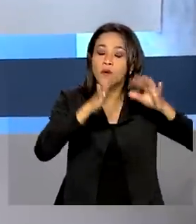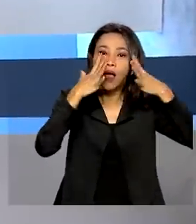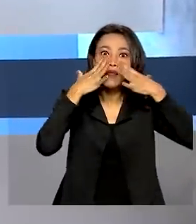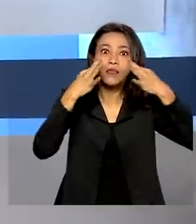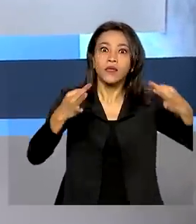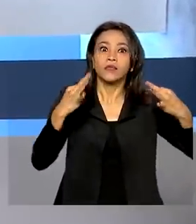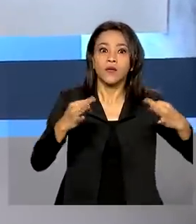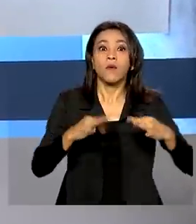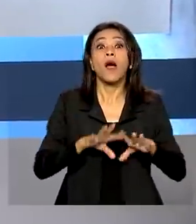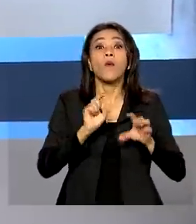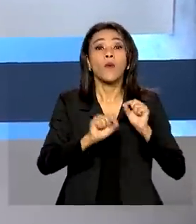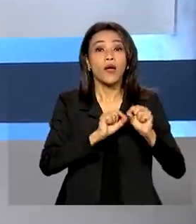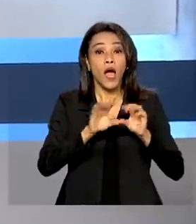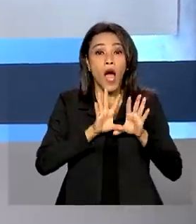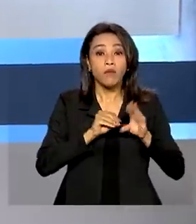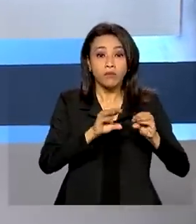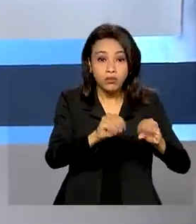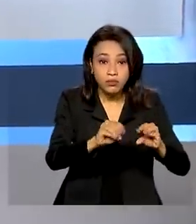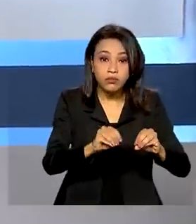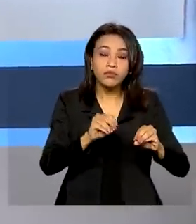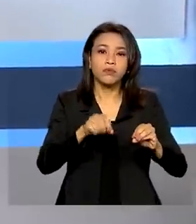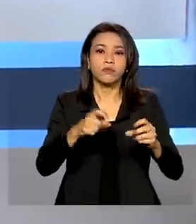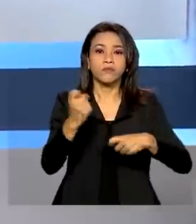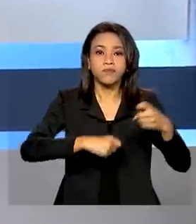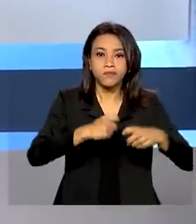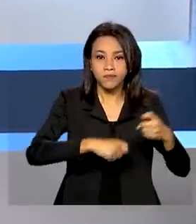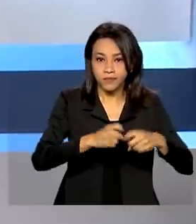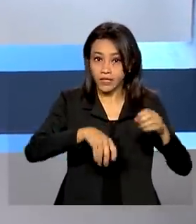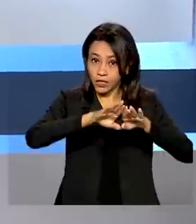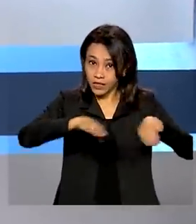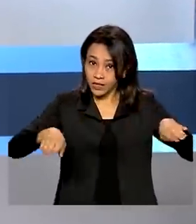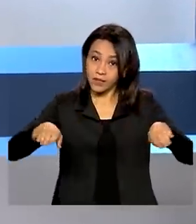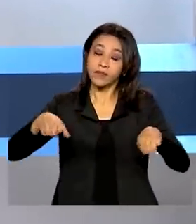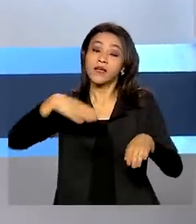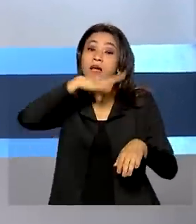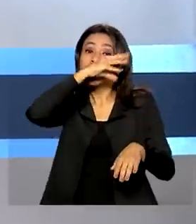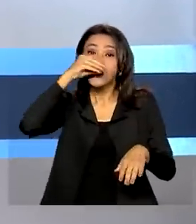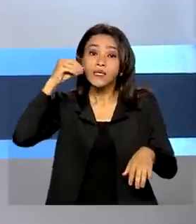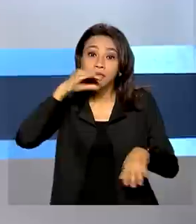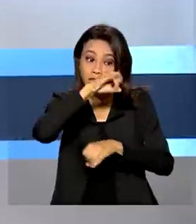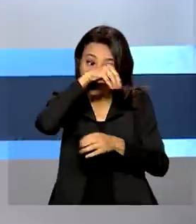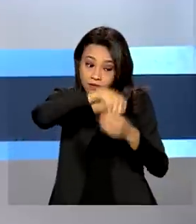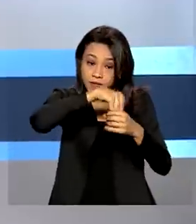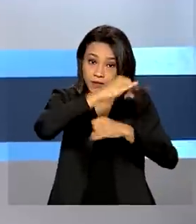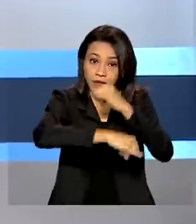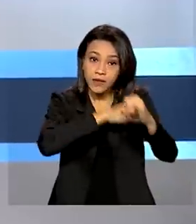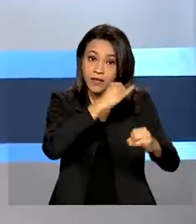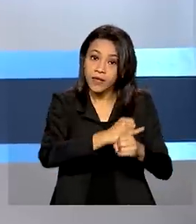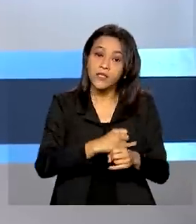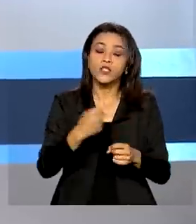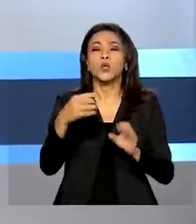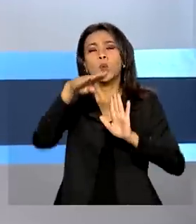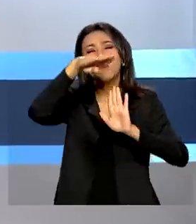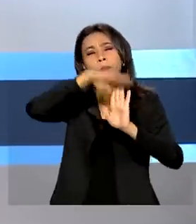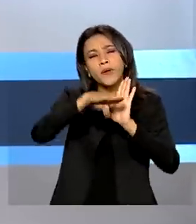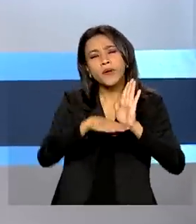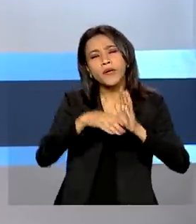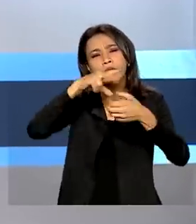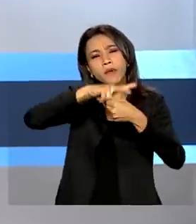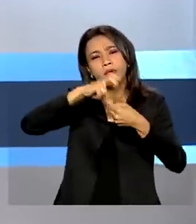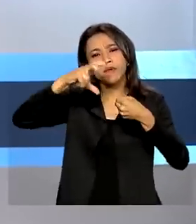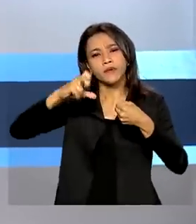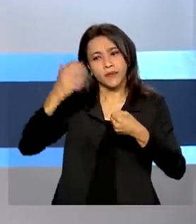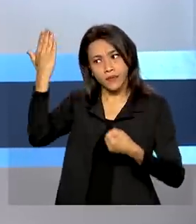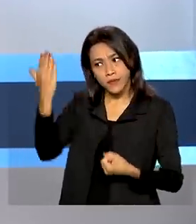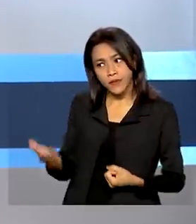ao abuso sexual de crianças e adolescentes na internet. Em entrevista ao programa de rádio A Voz do Brasil, a ministra da Mulher, da